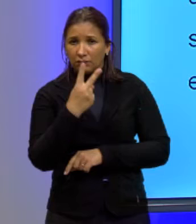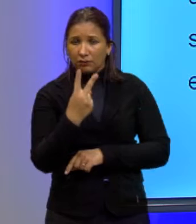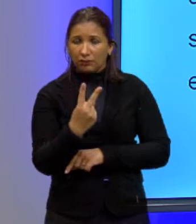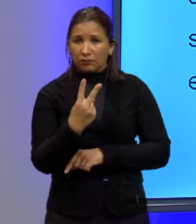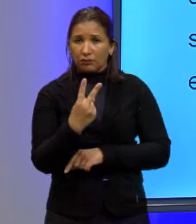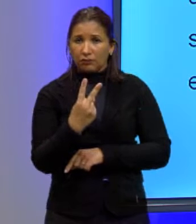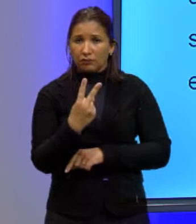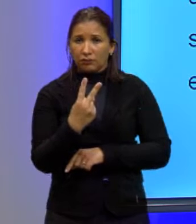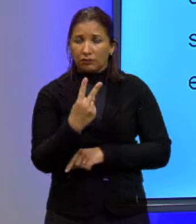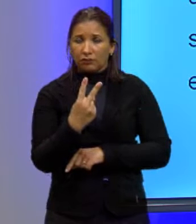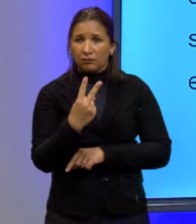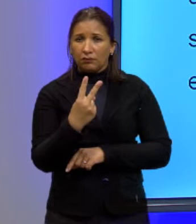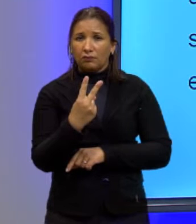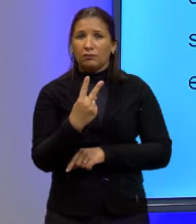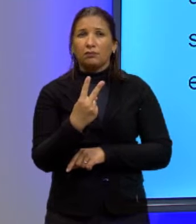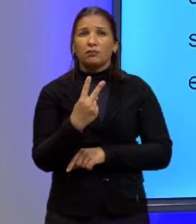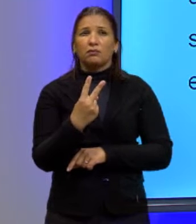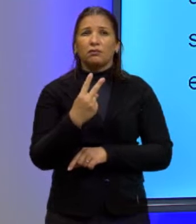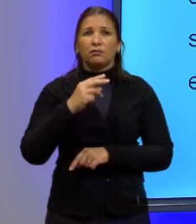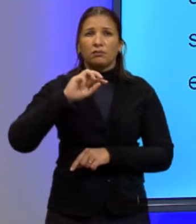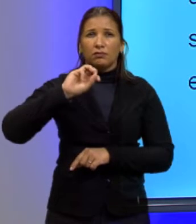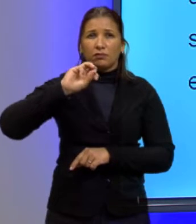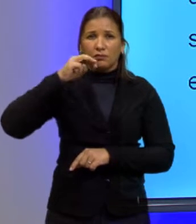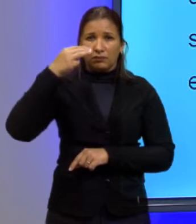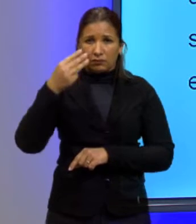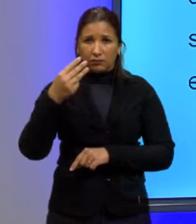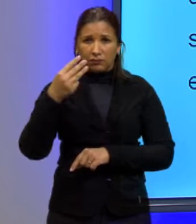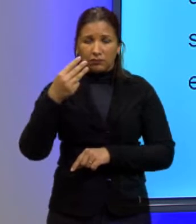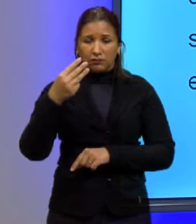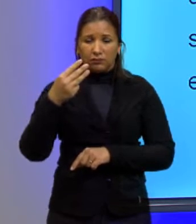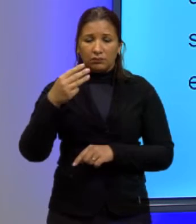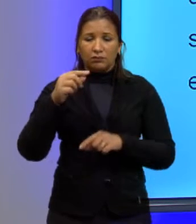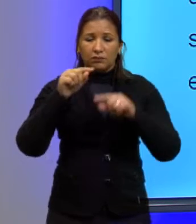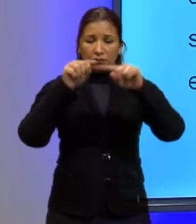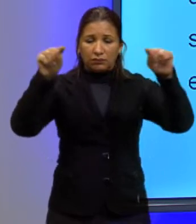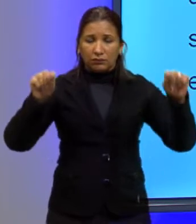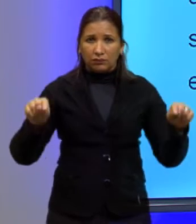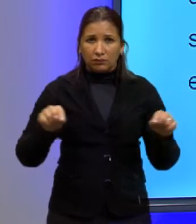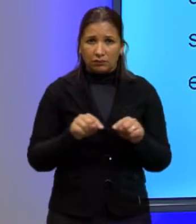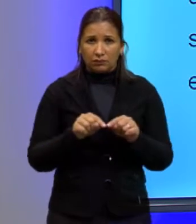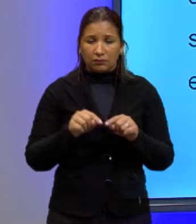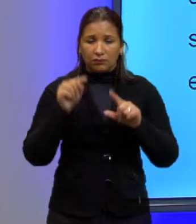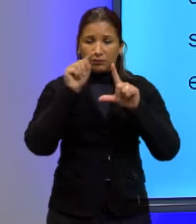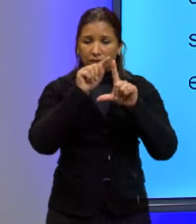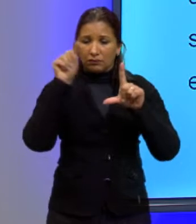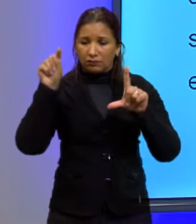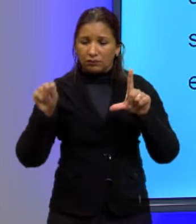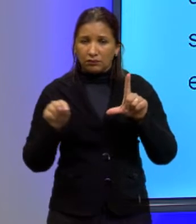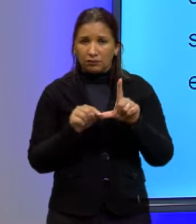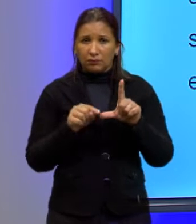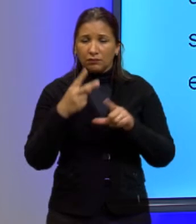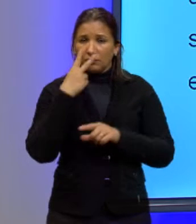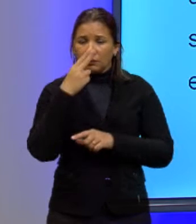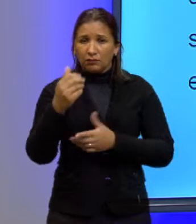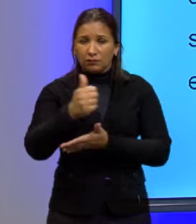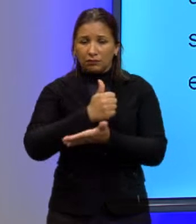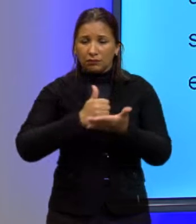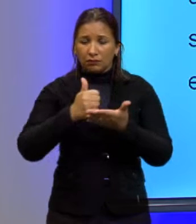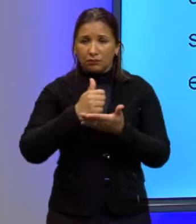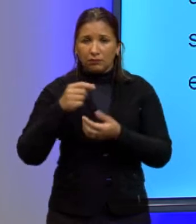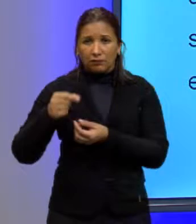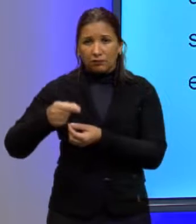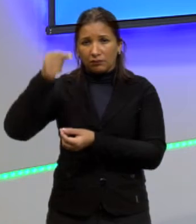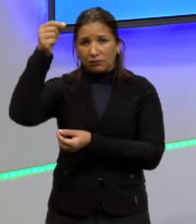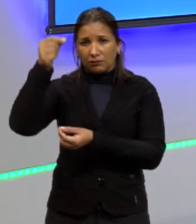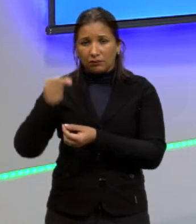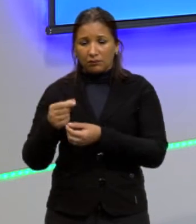terços da área do retângulo cujas dimensões são respectivamente iguais à base e à altura da